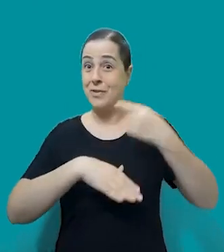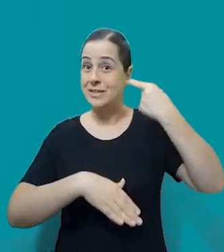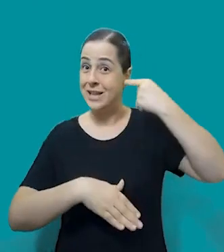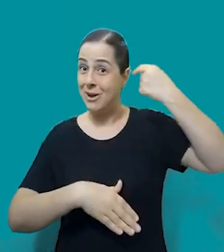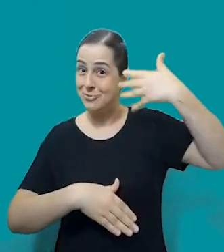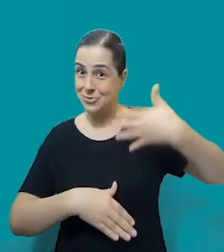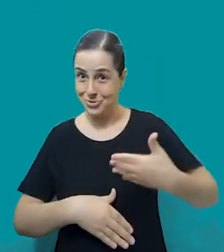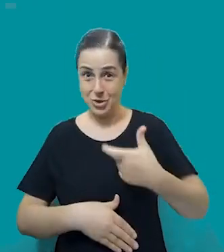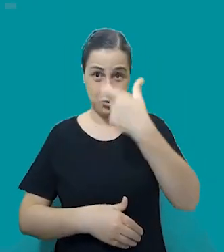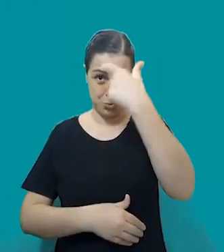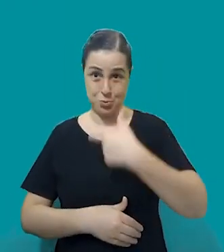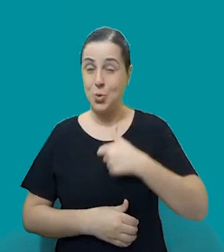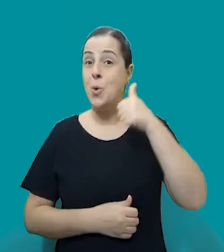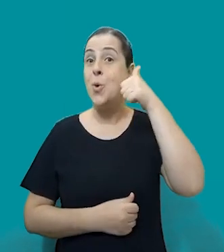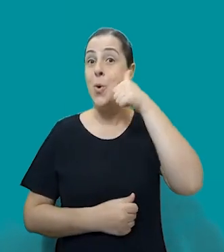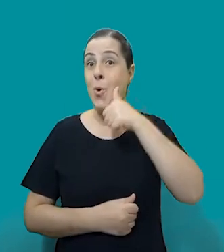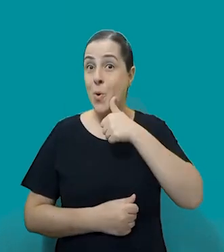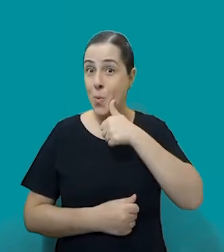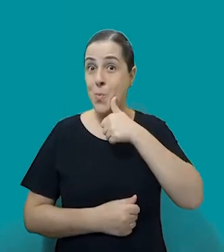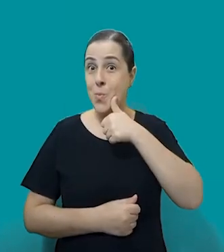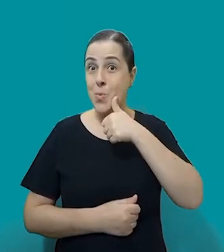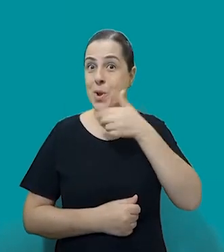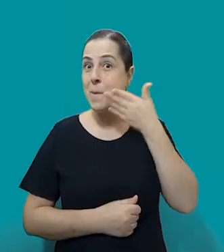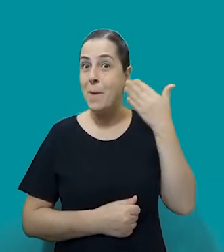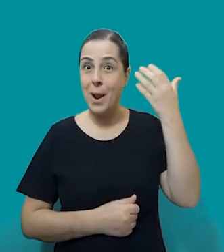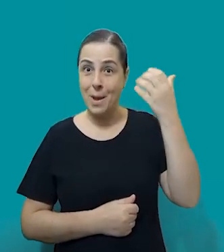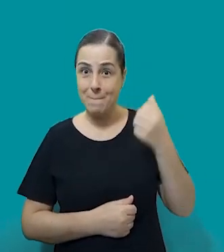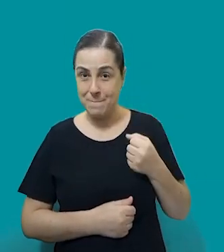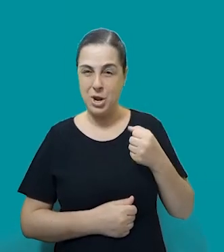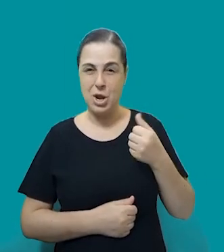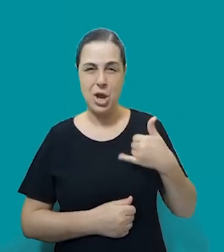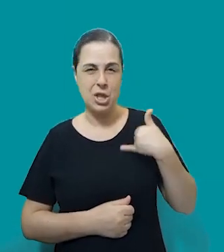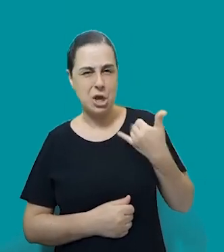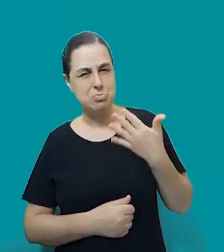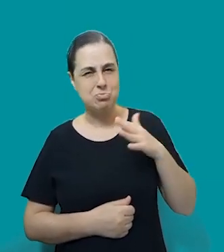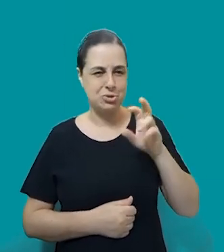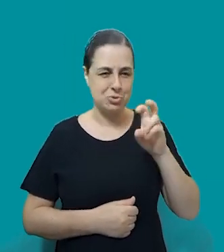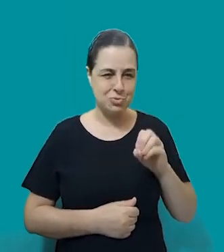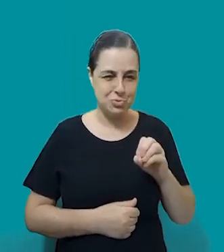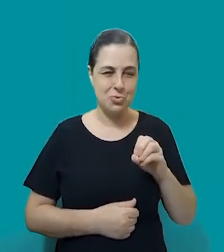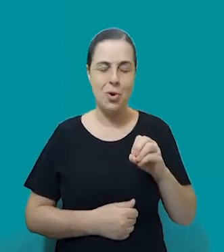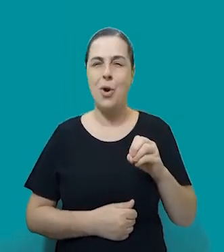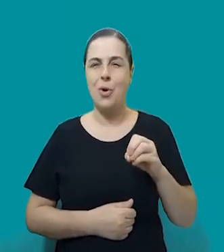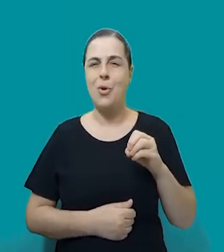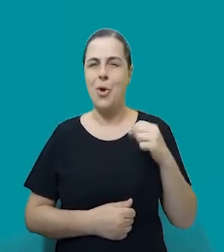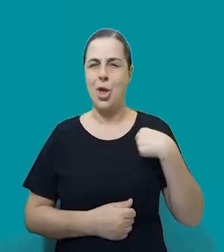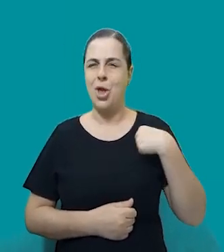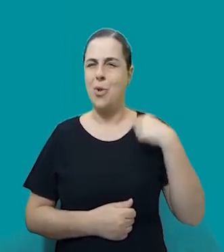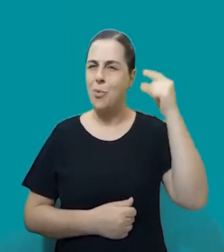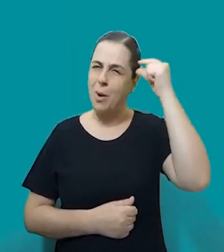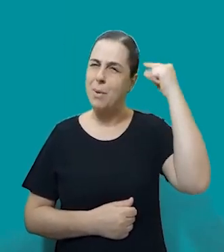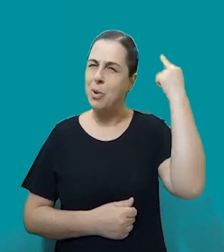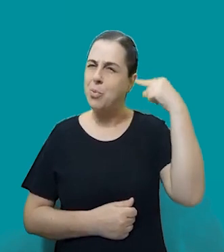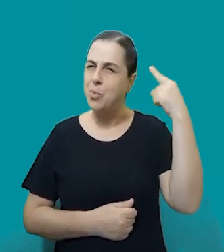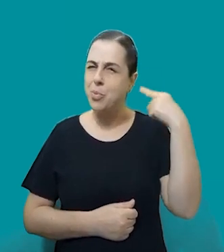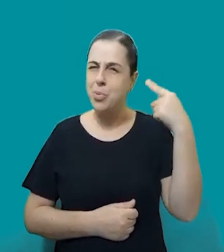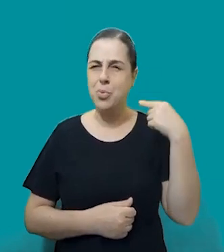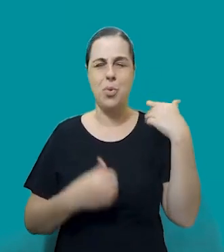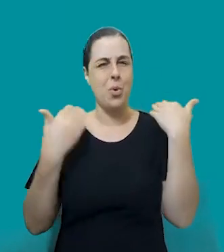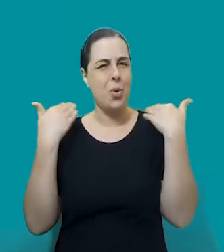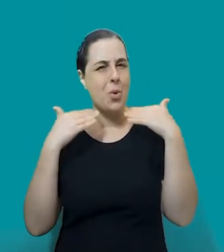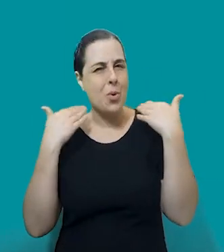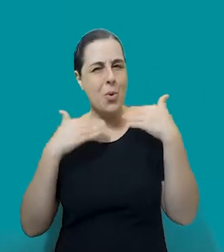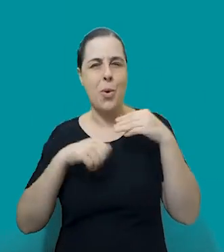rapidamente, eu sou uma mulher branca na faixa de 50 anos, eu uso os cabelos cacheados, cotinhos, castanhos, estou com uma